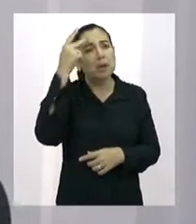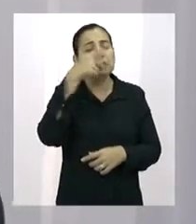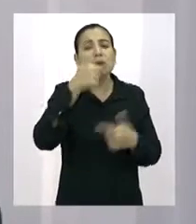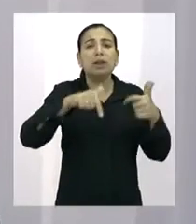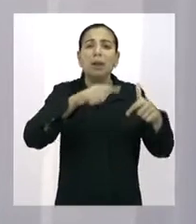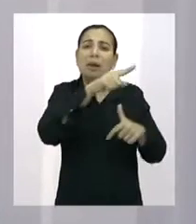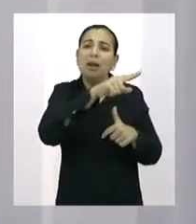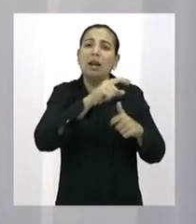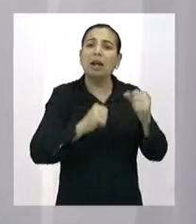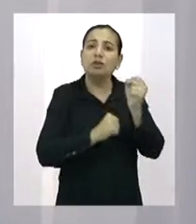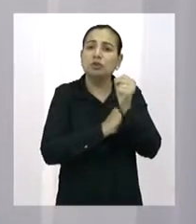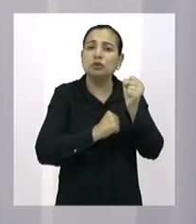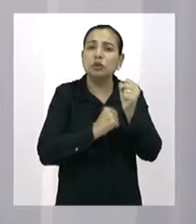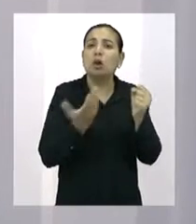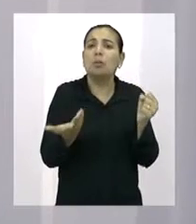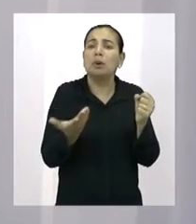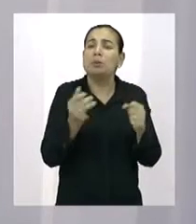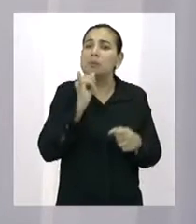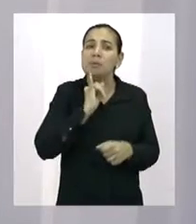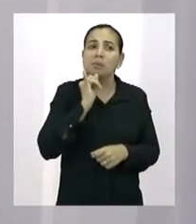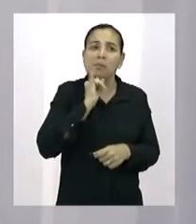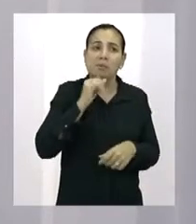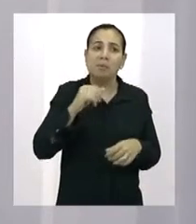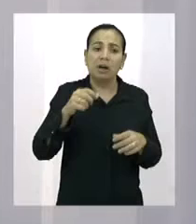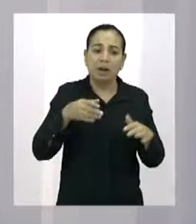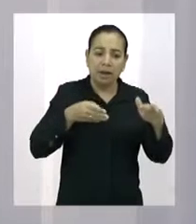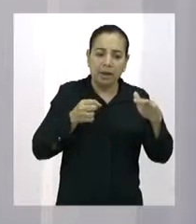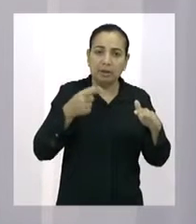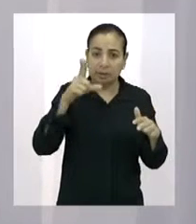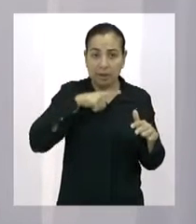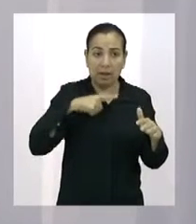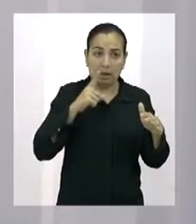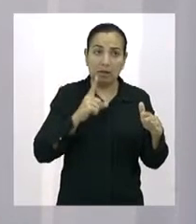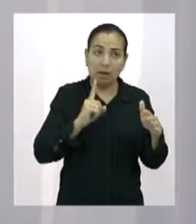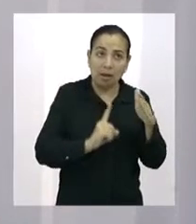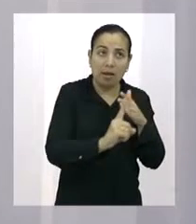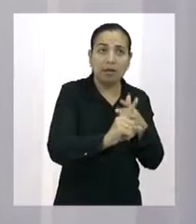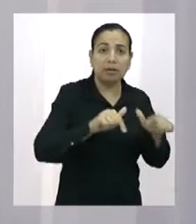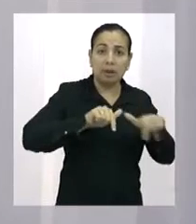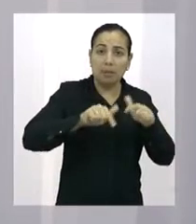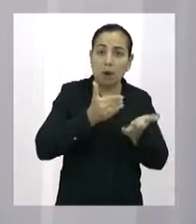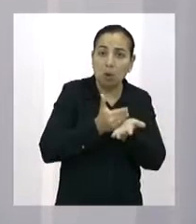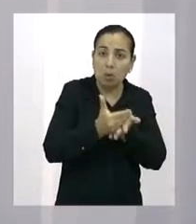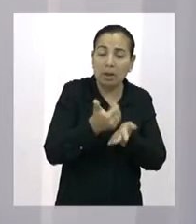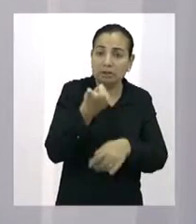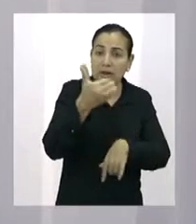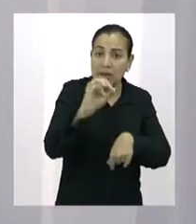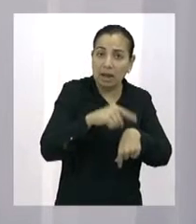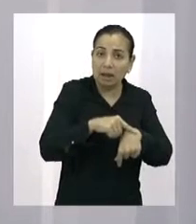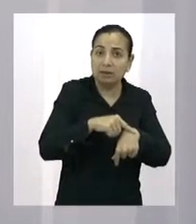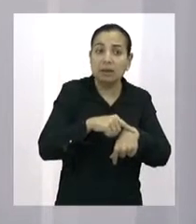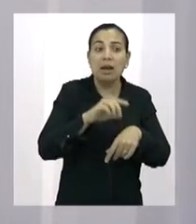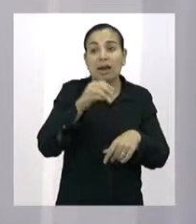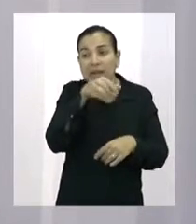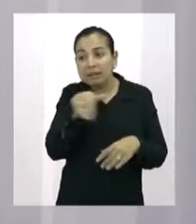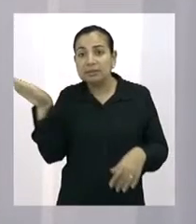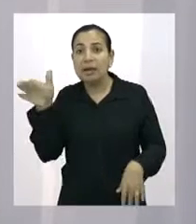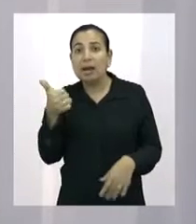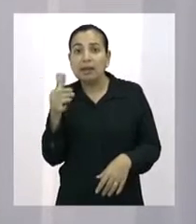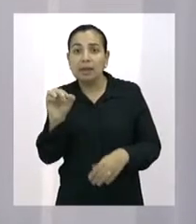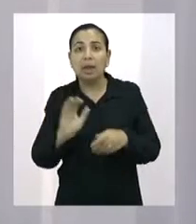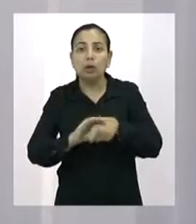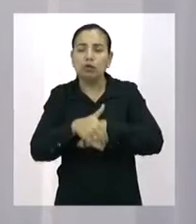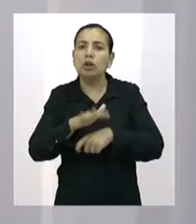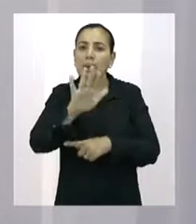entram às 10 da manhã e saem às 10 da noite. E com essa nova lei, elas vão ser obrigadas a